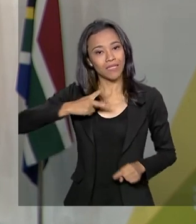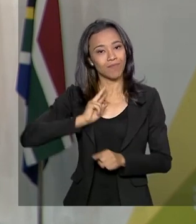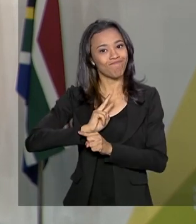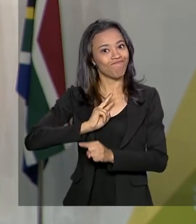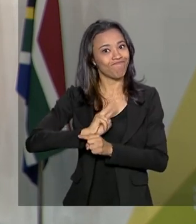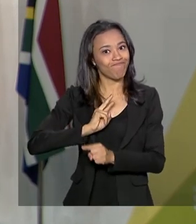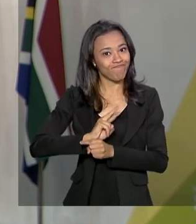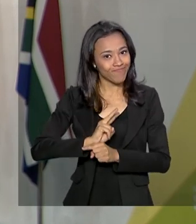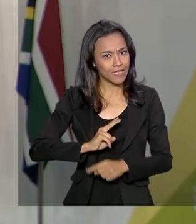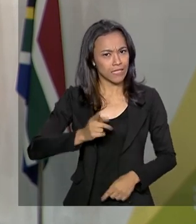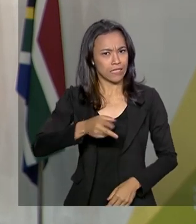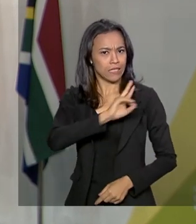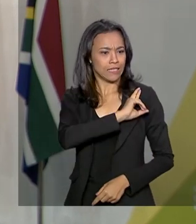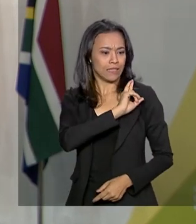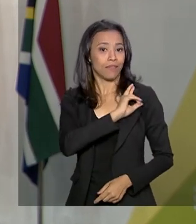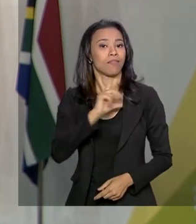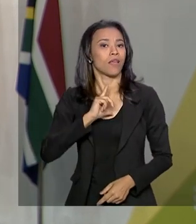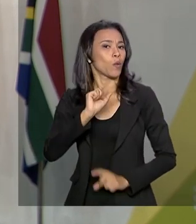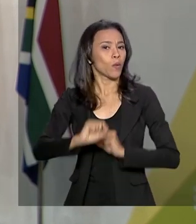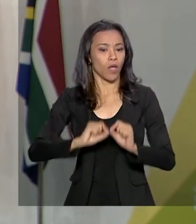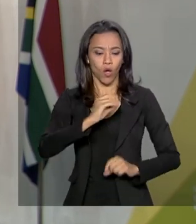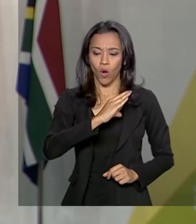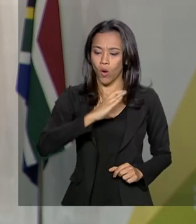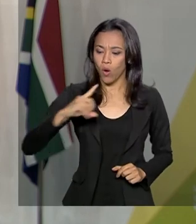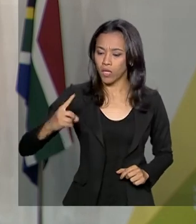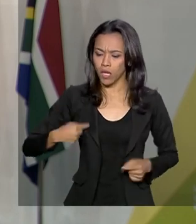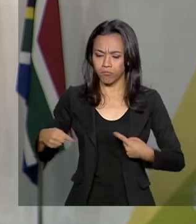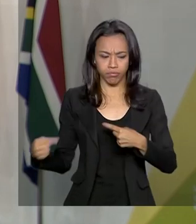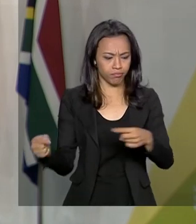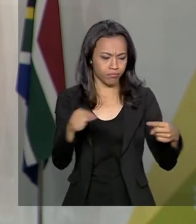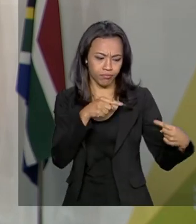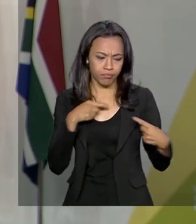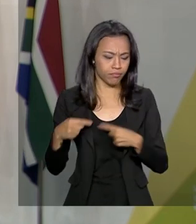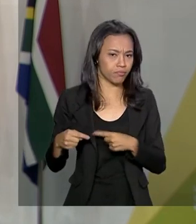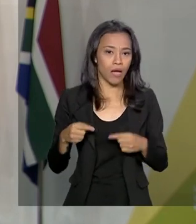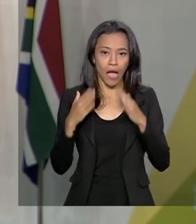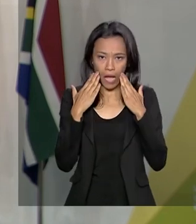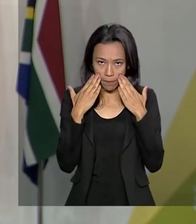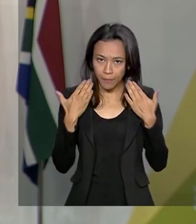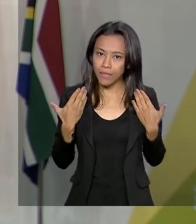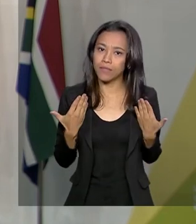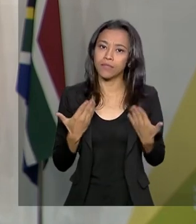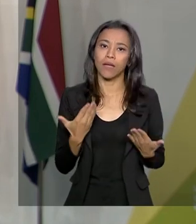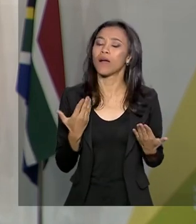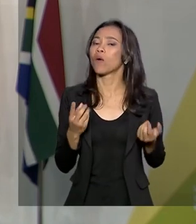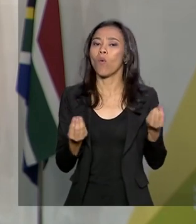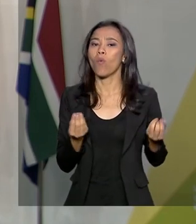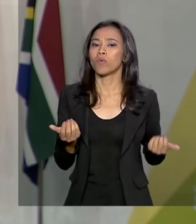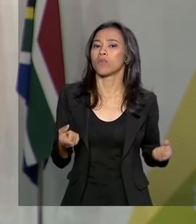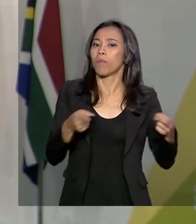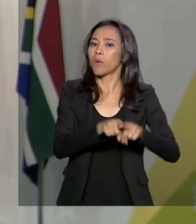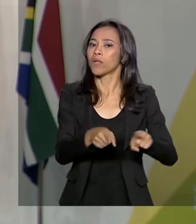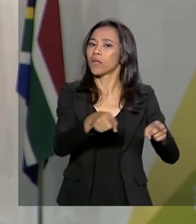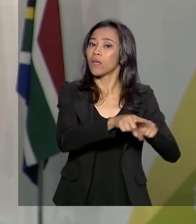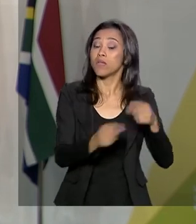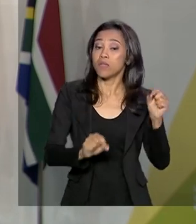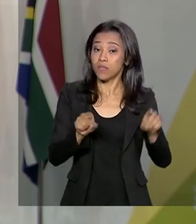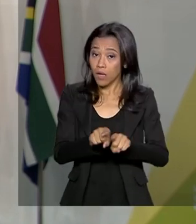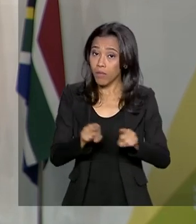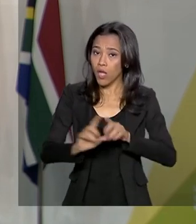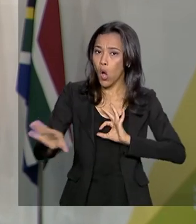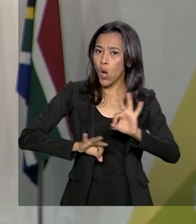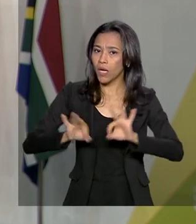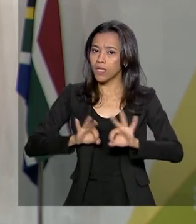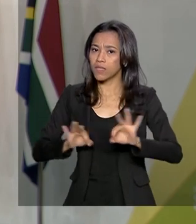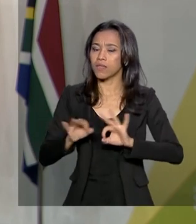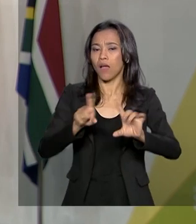e tem a responsabilidade de coordenar atividades, apresentar iniciativas de cooperação e organizar reuniões entre